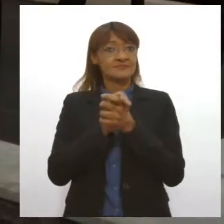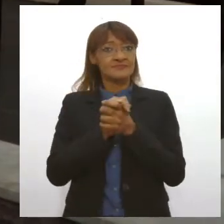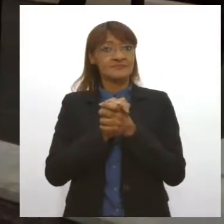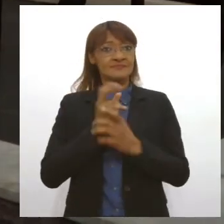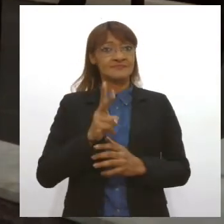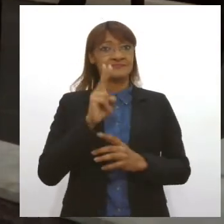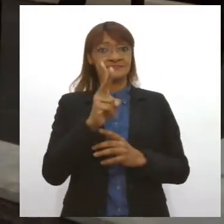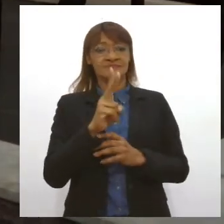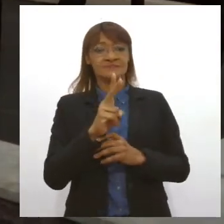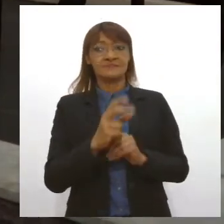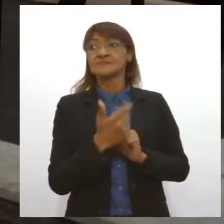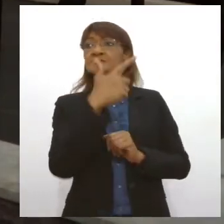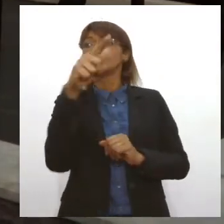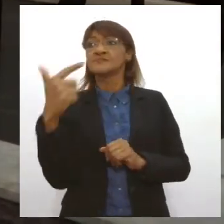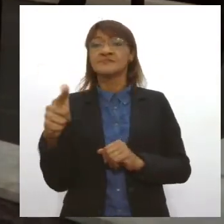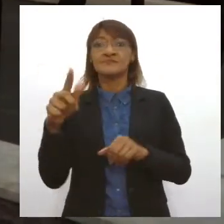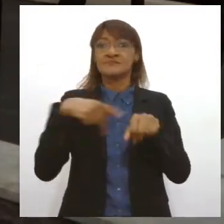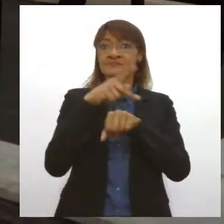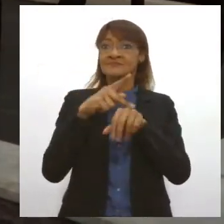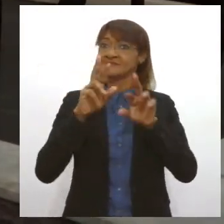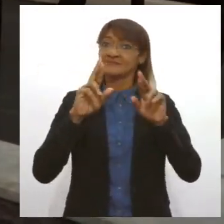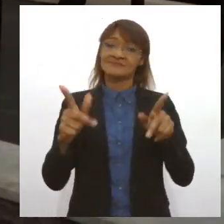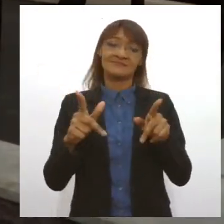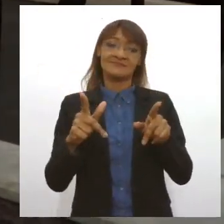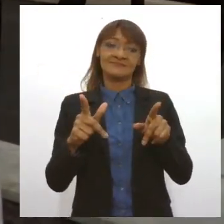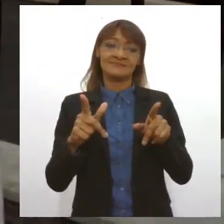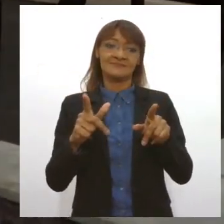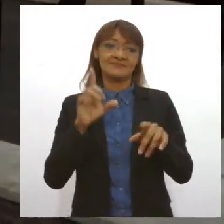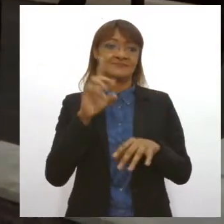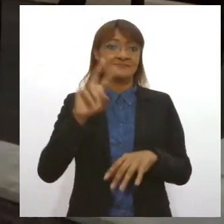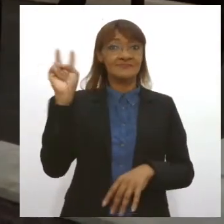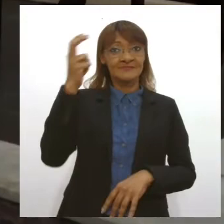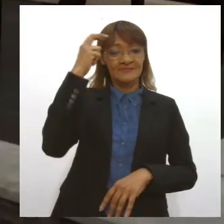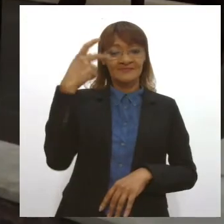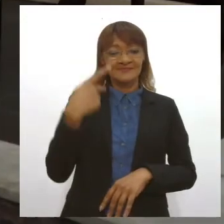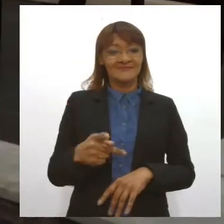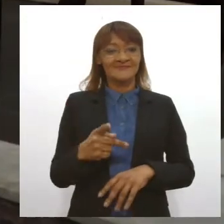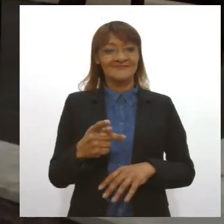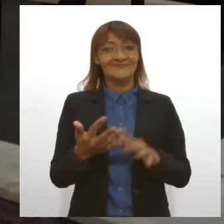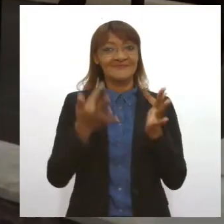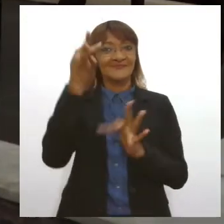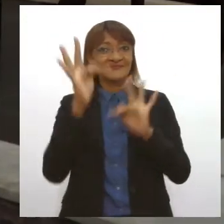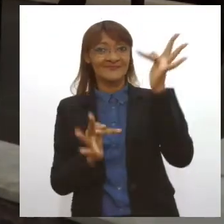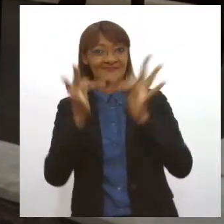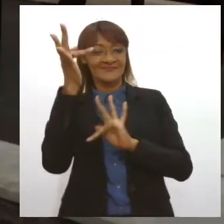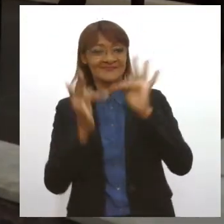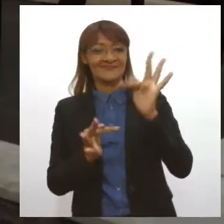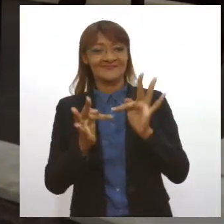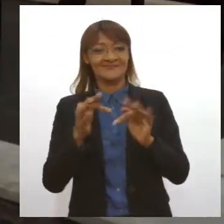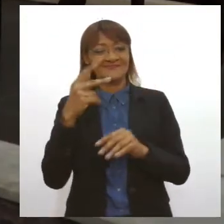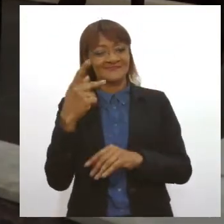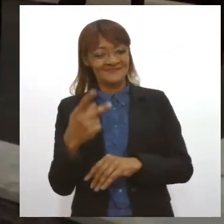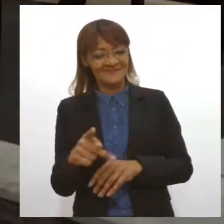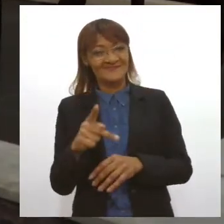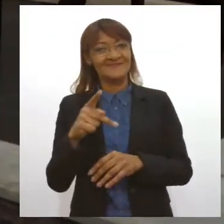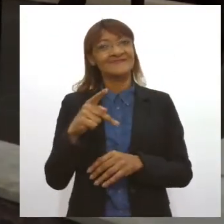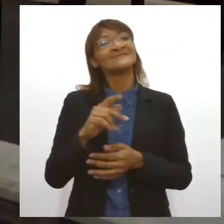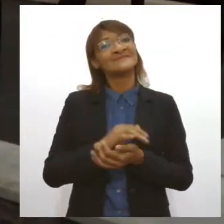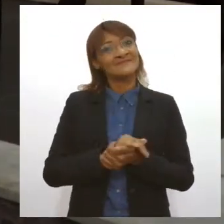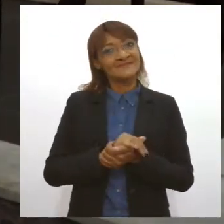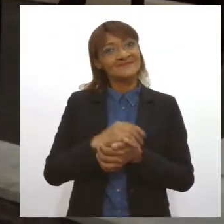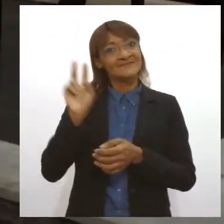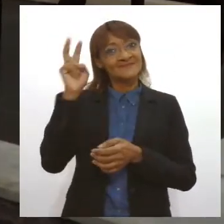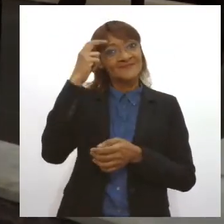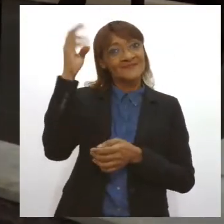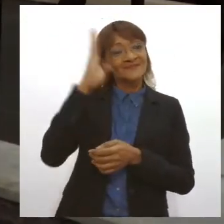outros países ele não é conhecido como casamenteiro. Ele é uma tradição, vamos dizer assim, do folclore e da cultura brasileira. E a gente tem que entender o